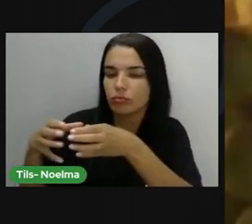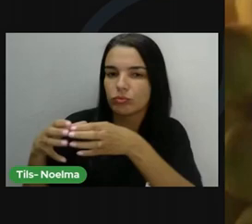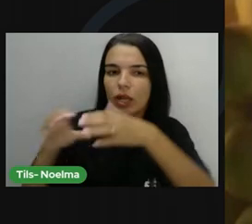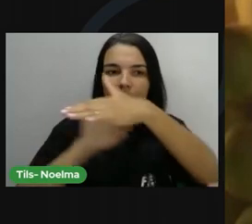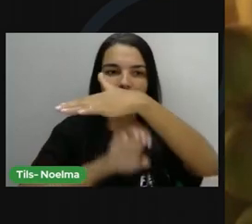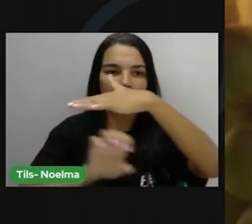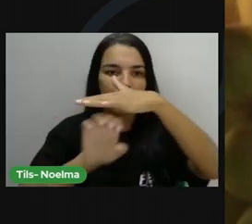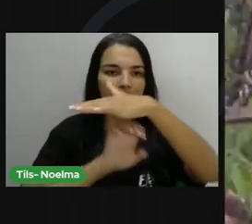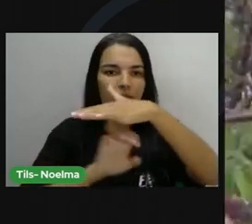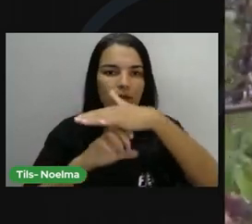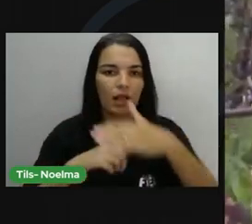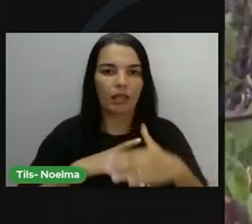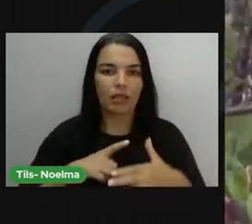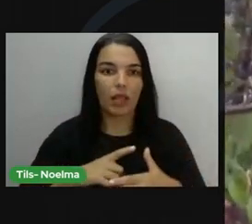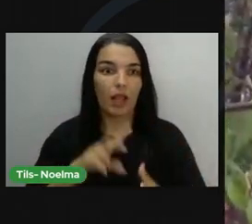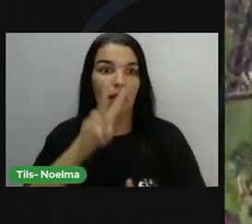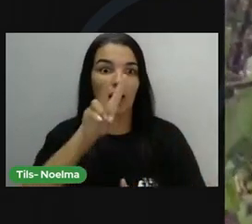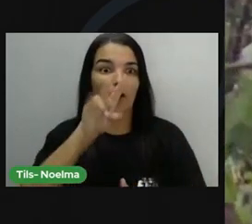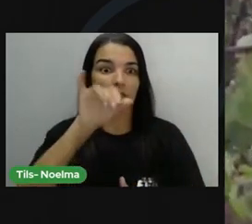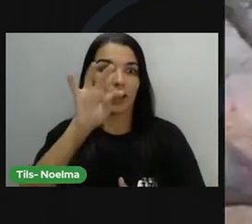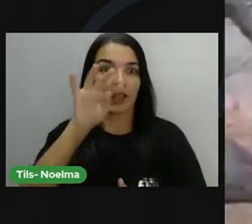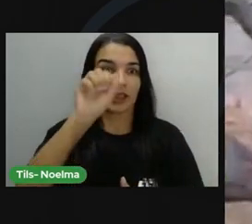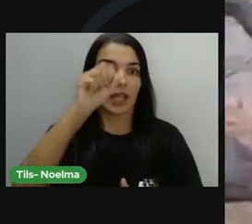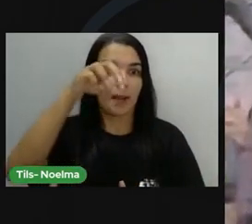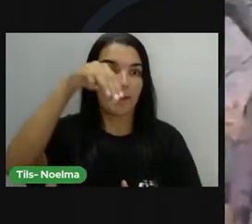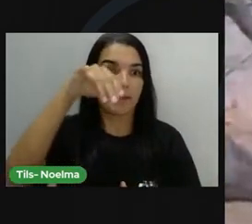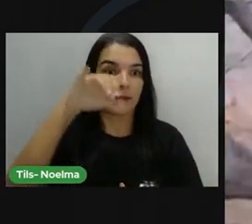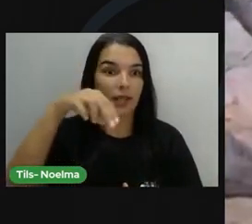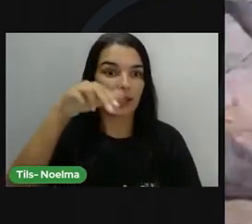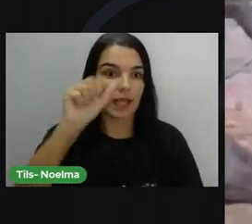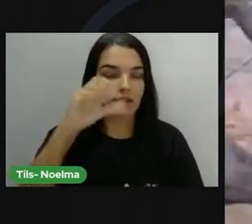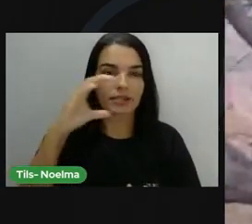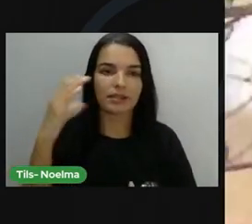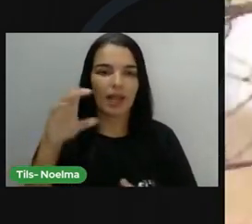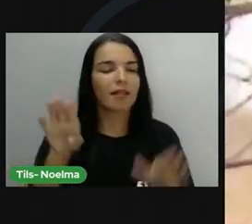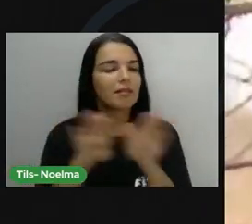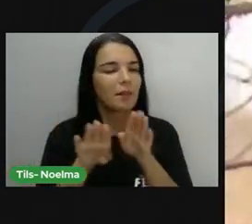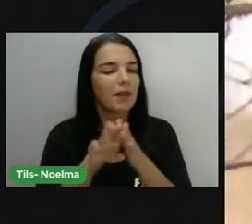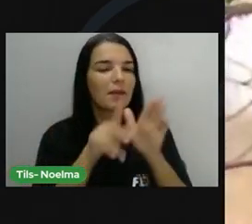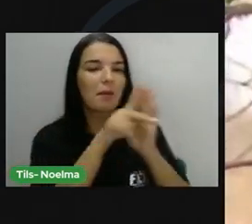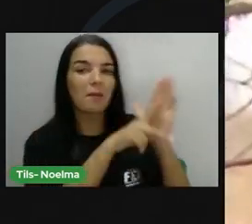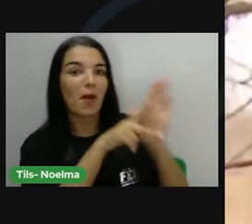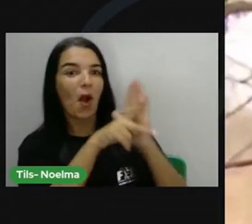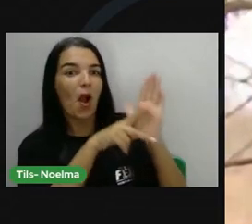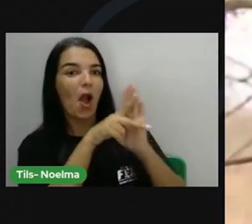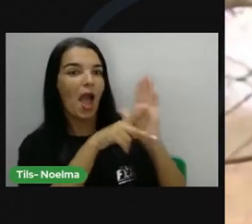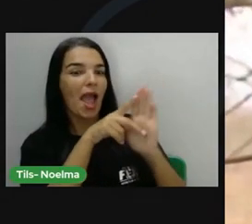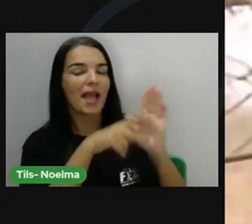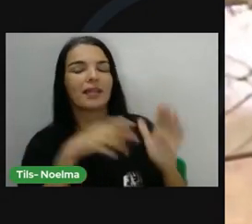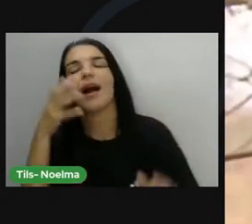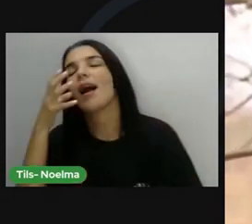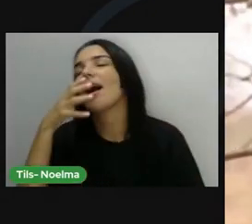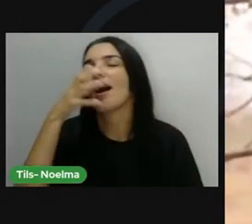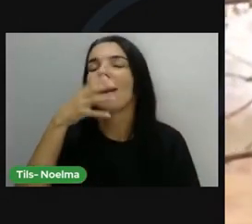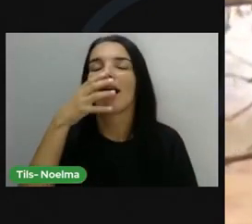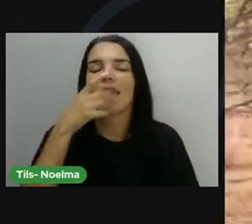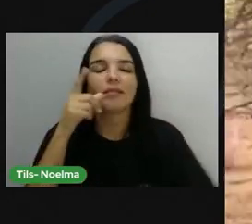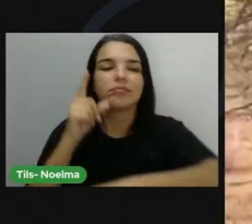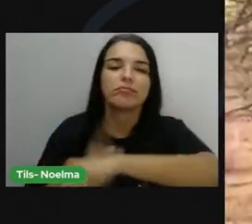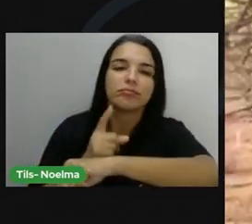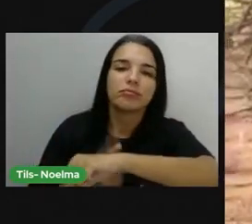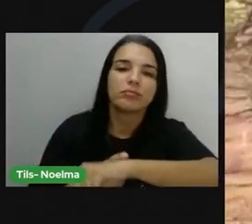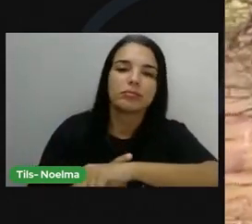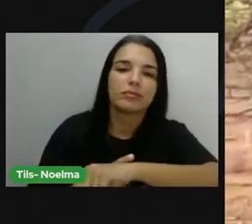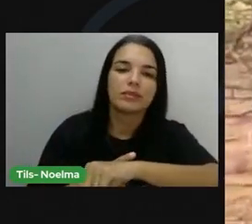Fonte de vitamina C e até de inspiração para os poetas nordestinos. Nesta época, o umbu é a salvação.